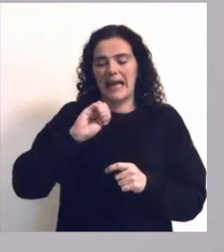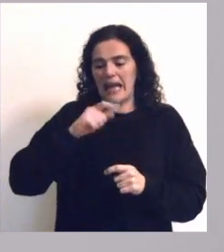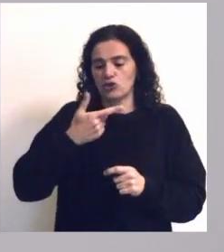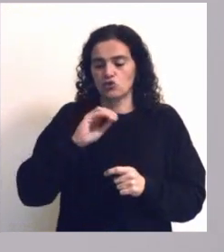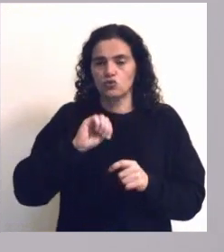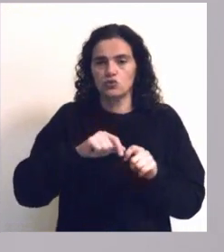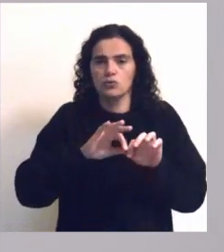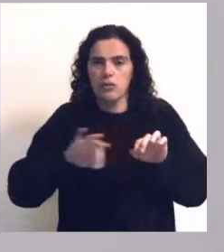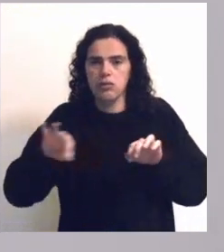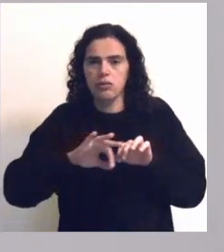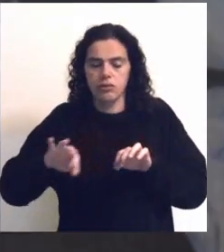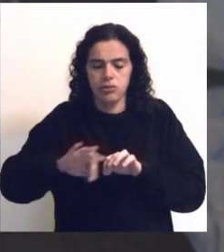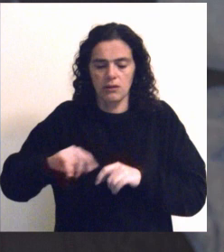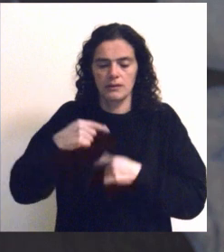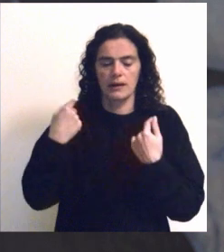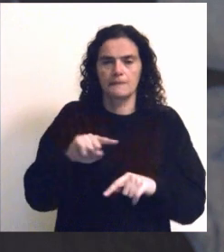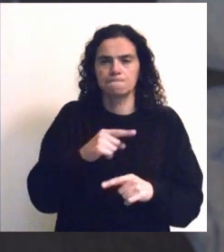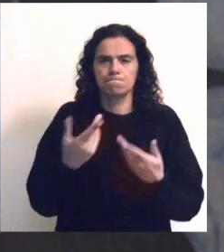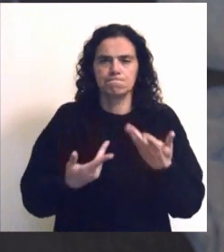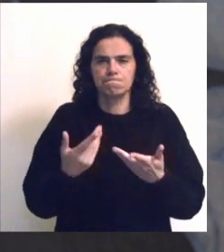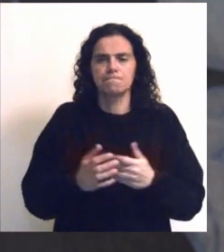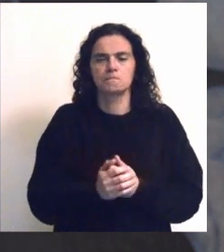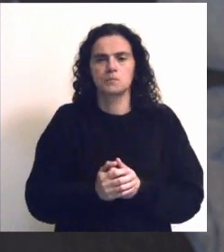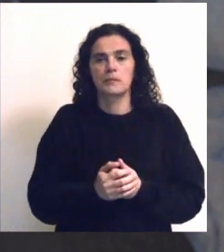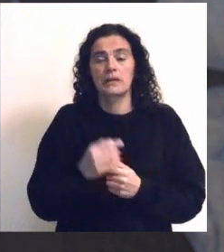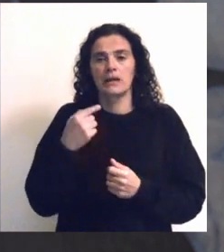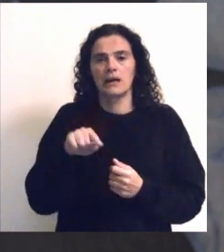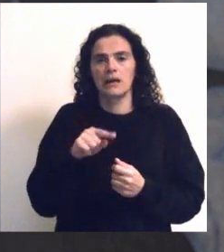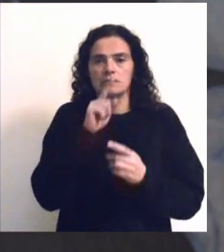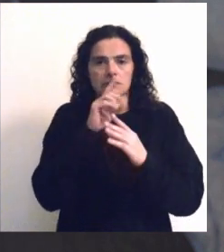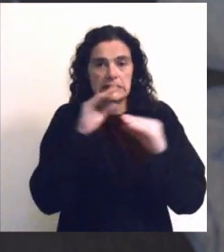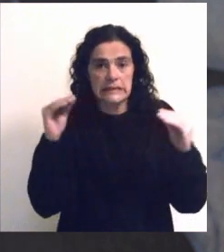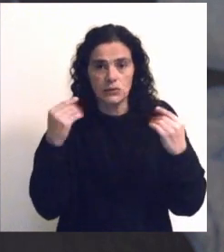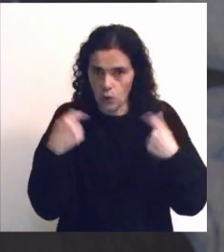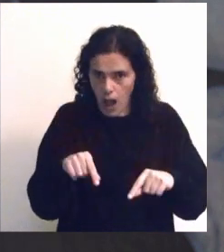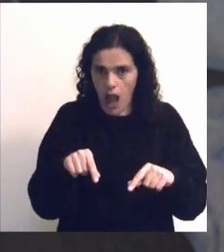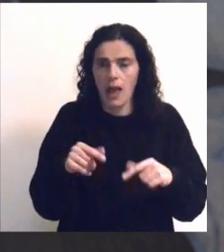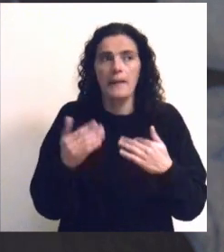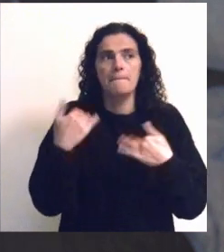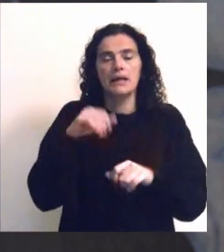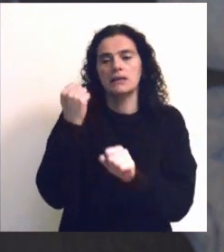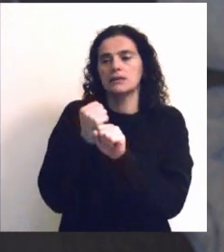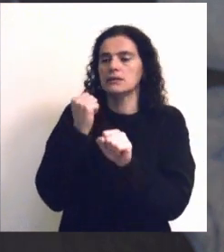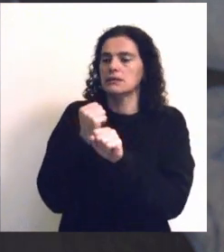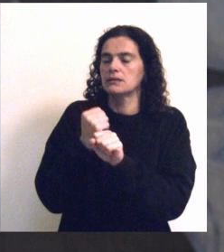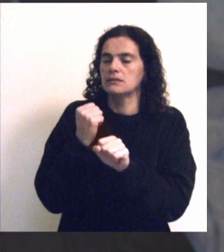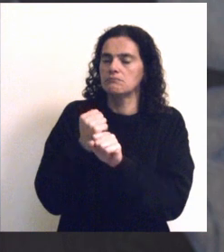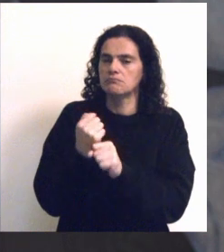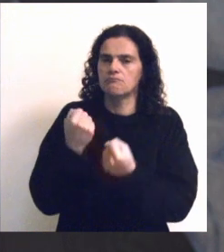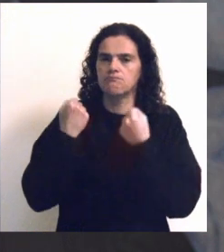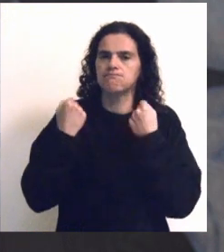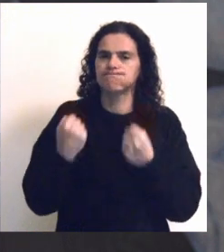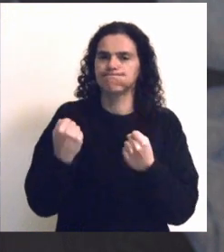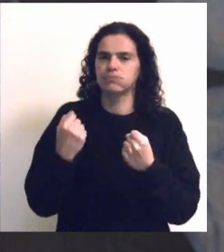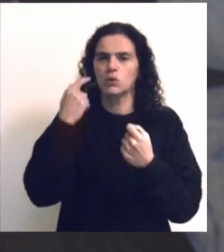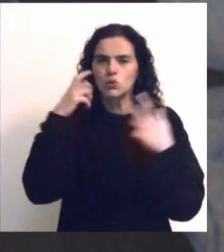Rastos, e que, apesar de ser uma obra silenciosa, é uma obra que tem uma